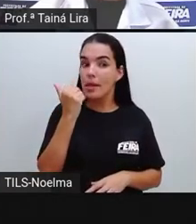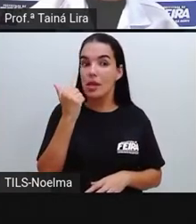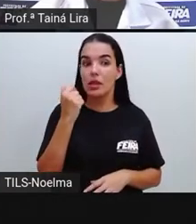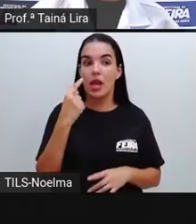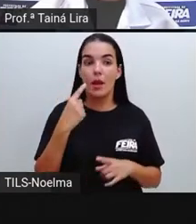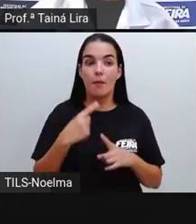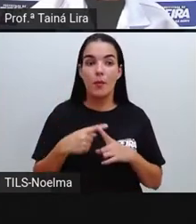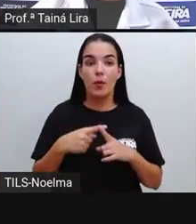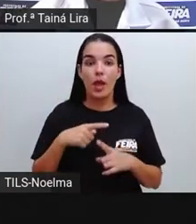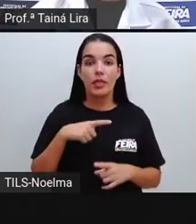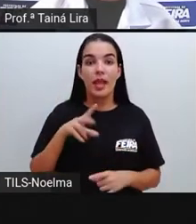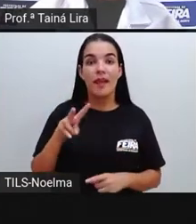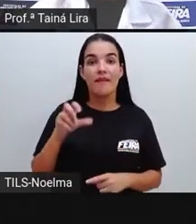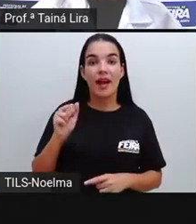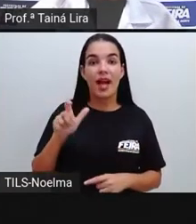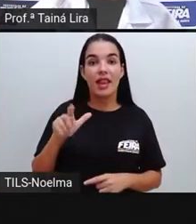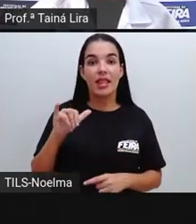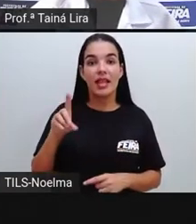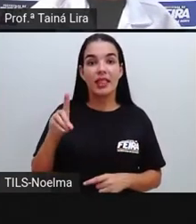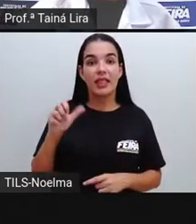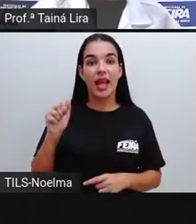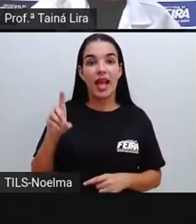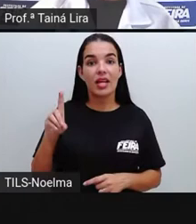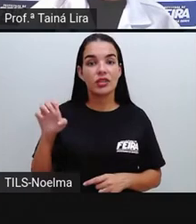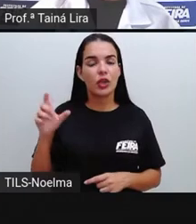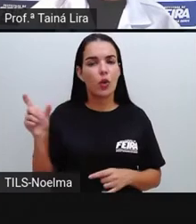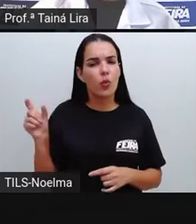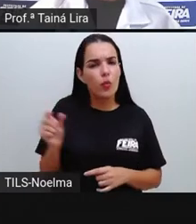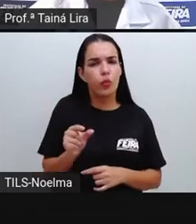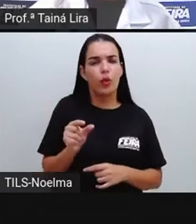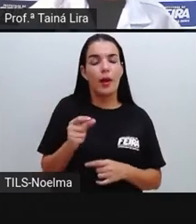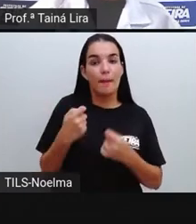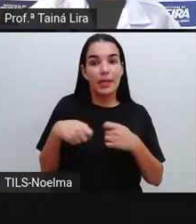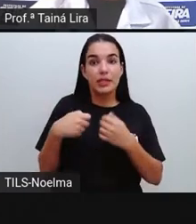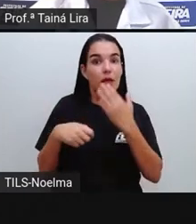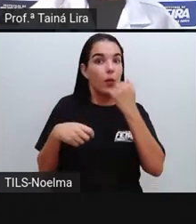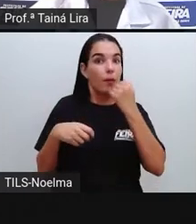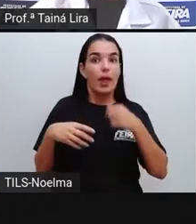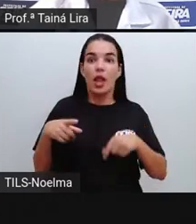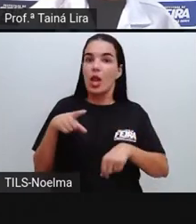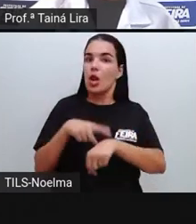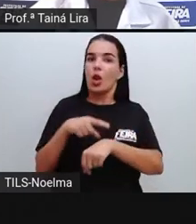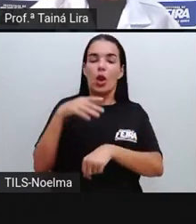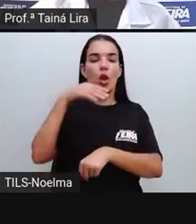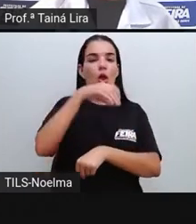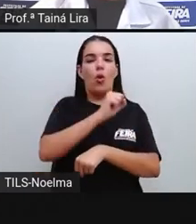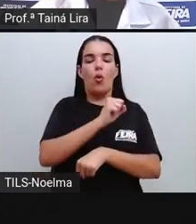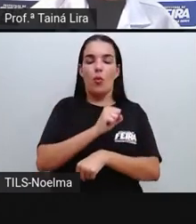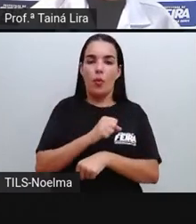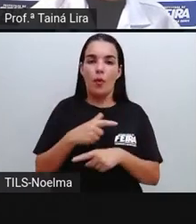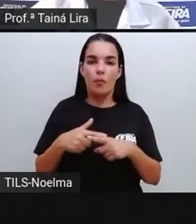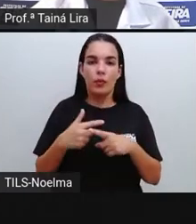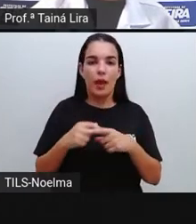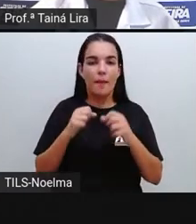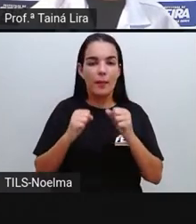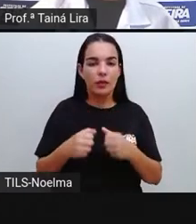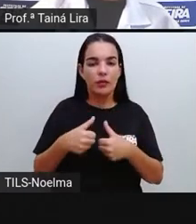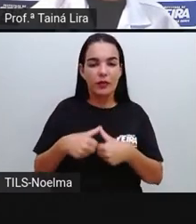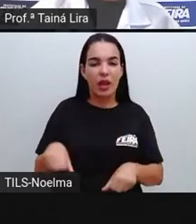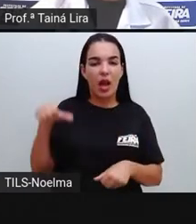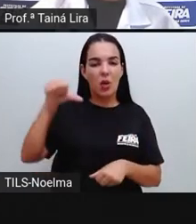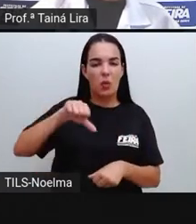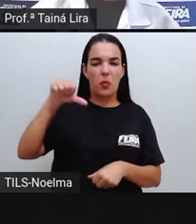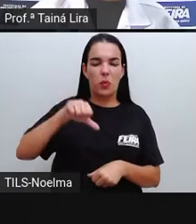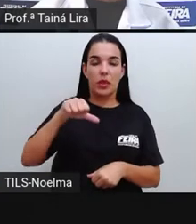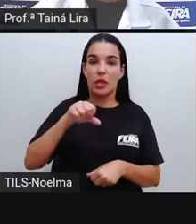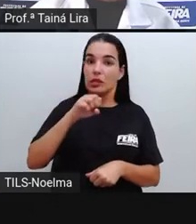validade muito curta. Que a gente precisa comer ali em um tempo, né? Que senão ele estraga. E se estragar,